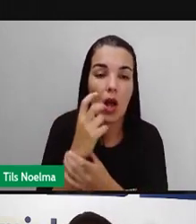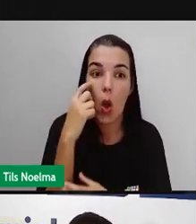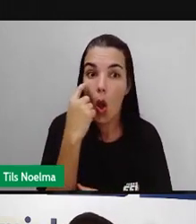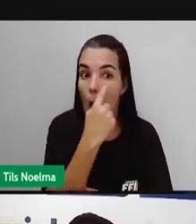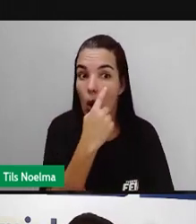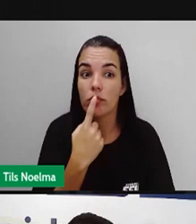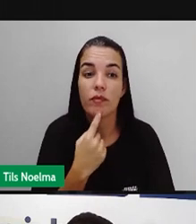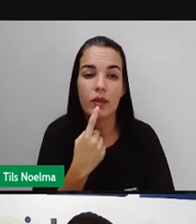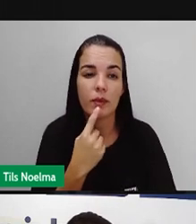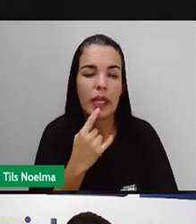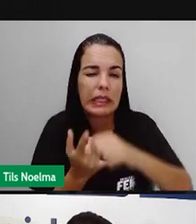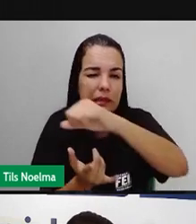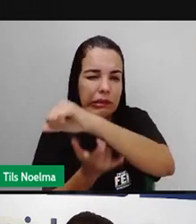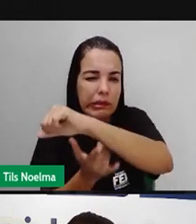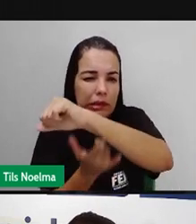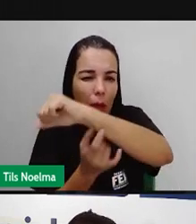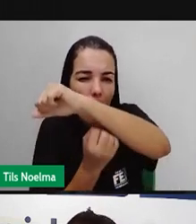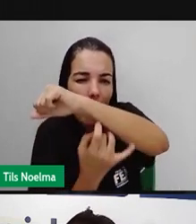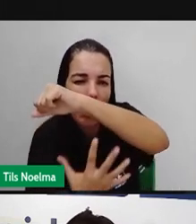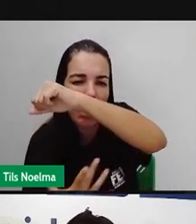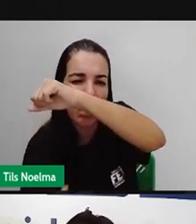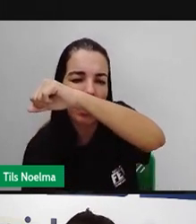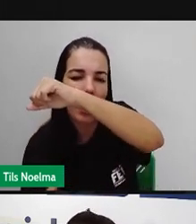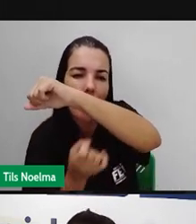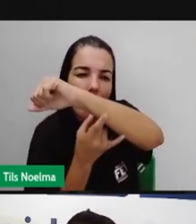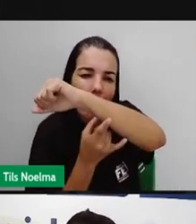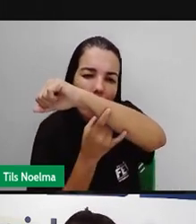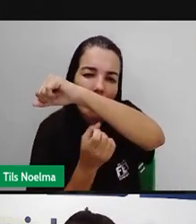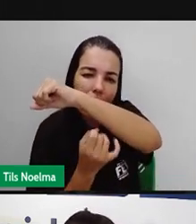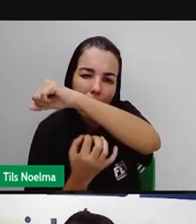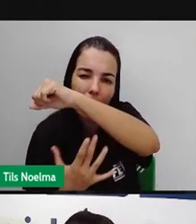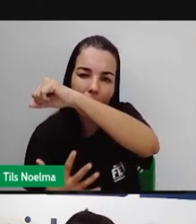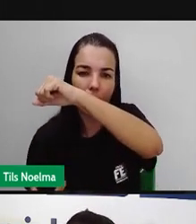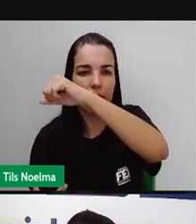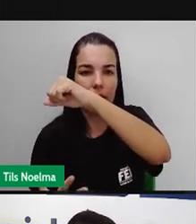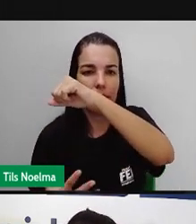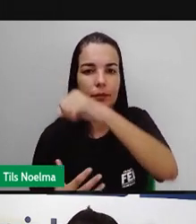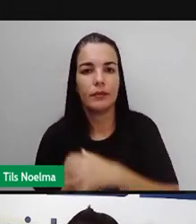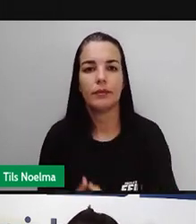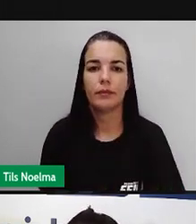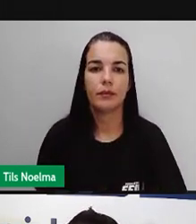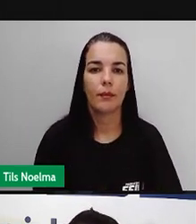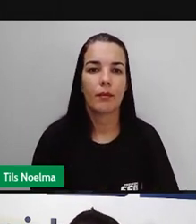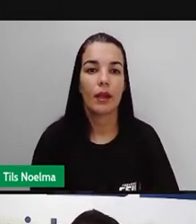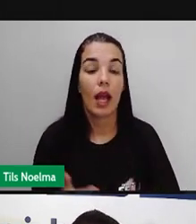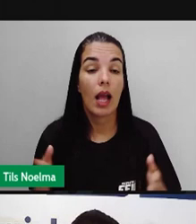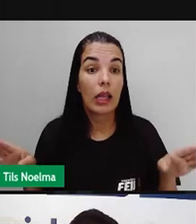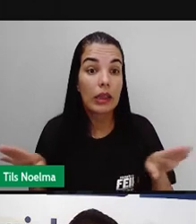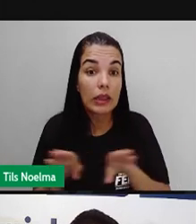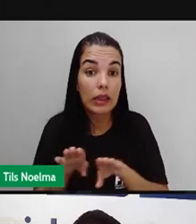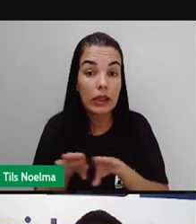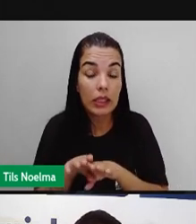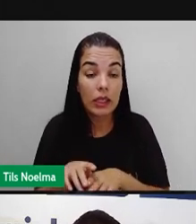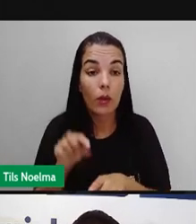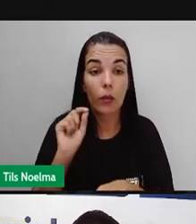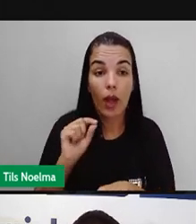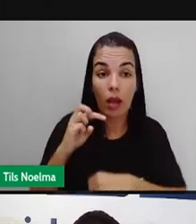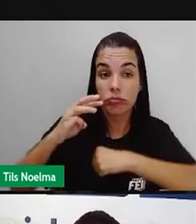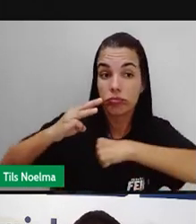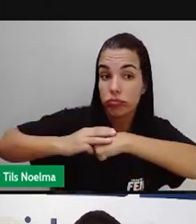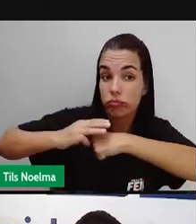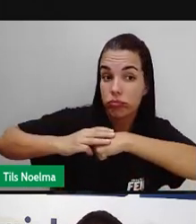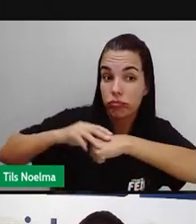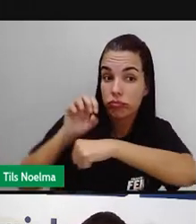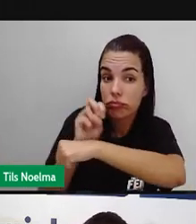vermelhos, diarreia, são sintomas aí da zika vírus, né? Lembrando que a zika vírus,